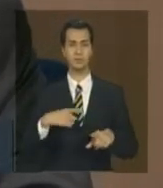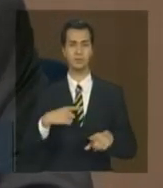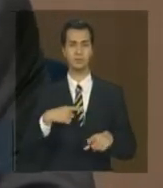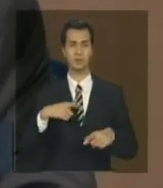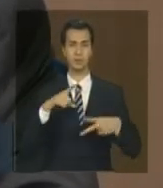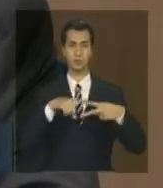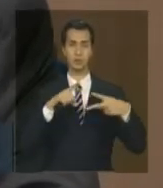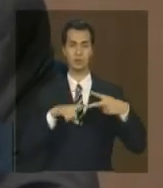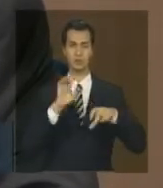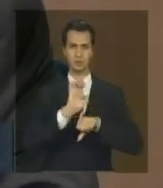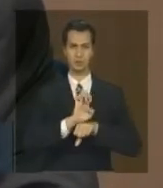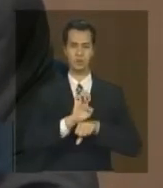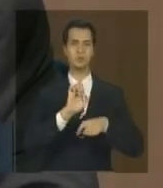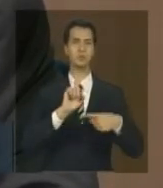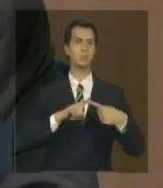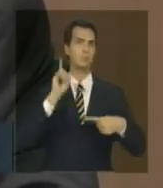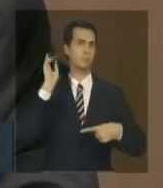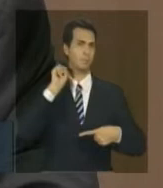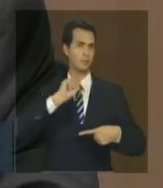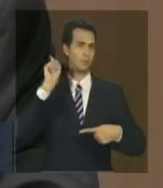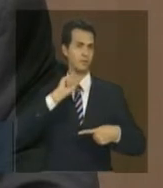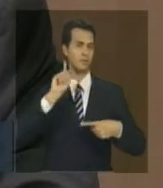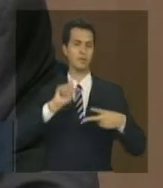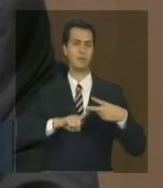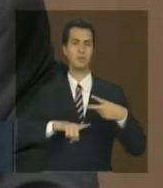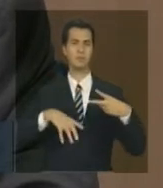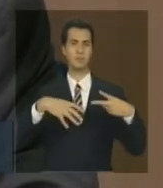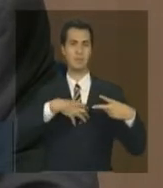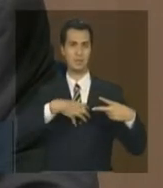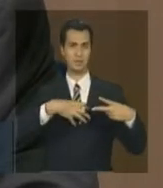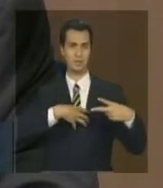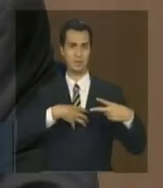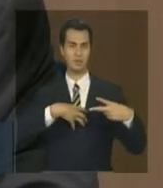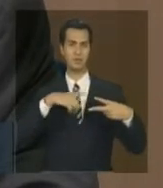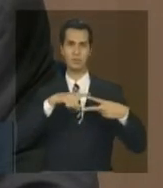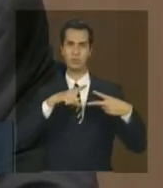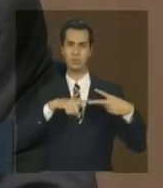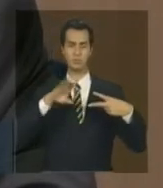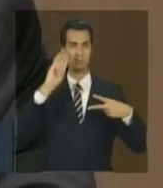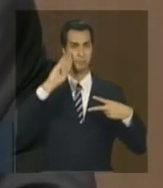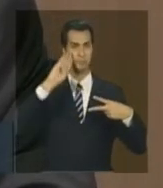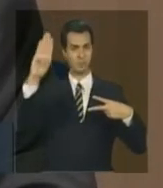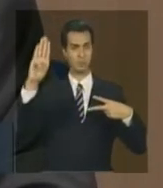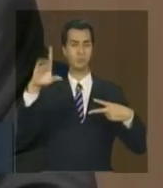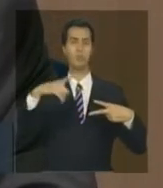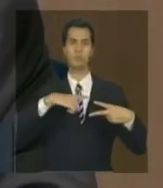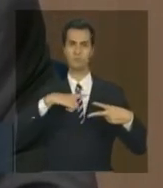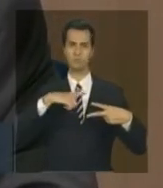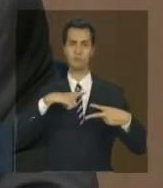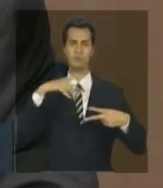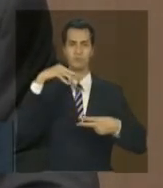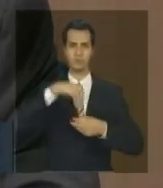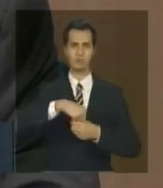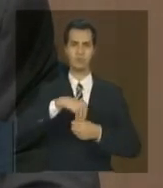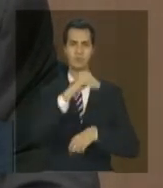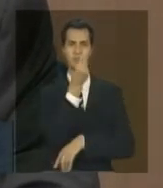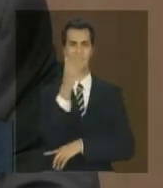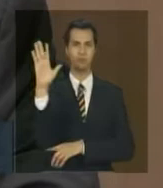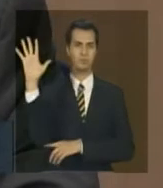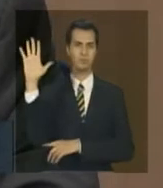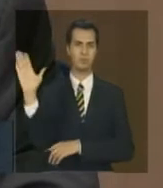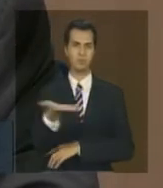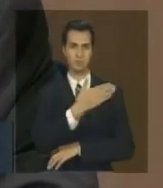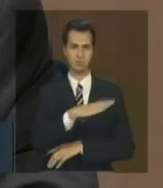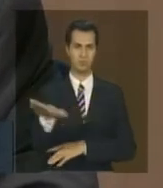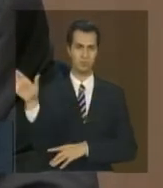dois estados Minas Gerais e Bahia está certo esses dois estados se destacaram nesse período como as áreas onde